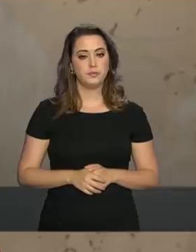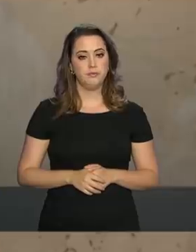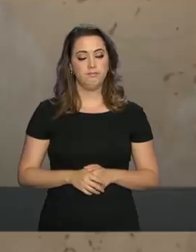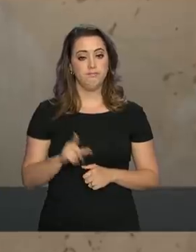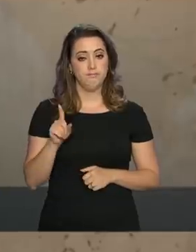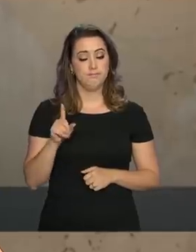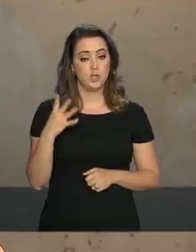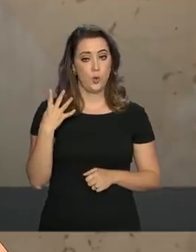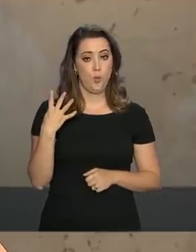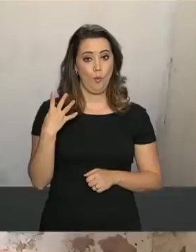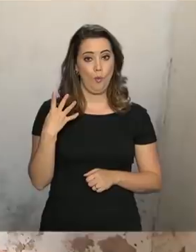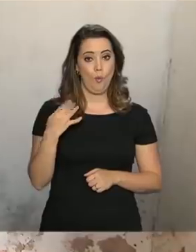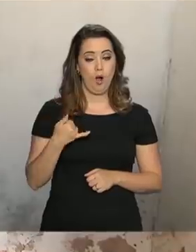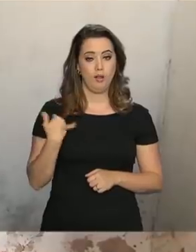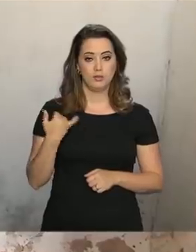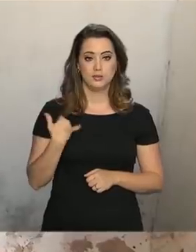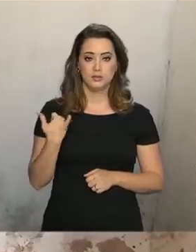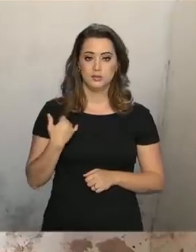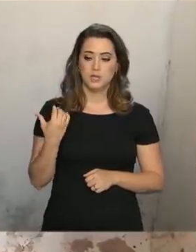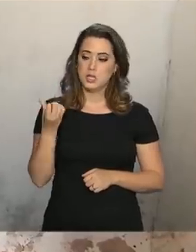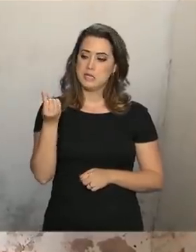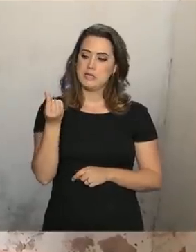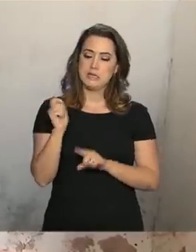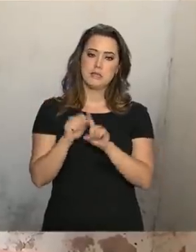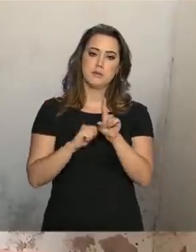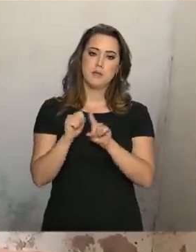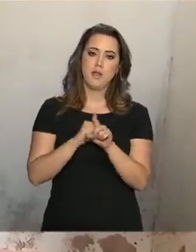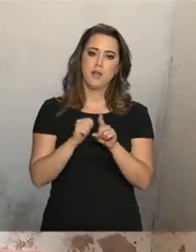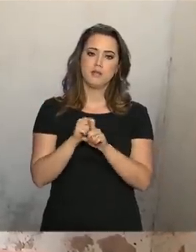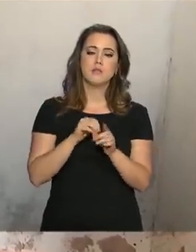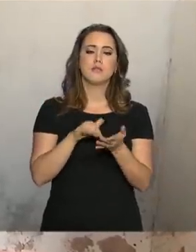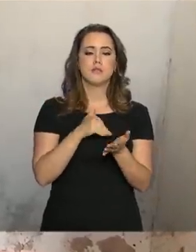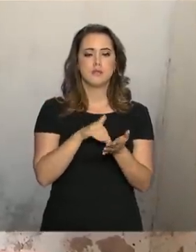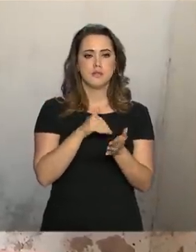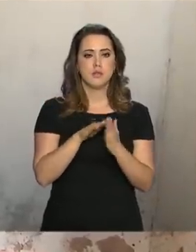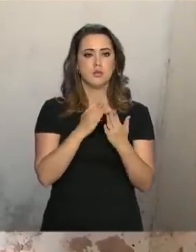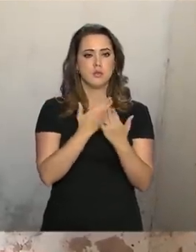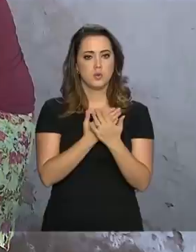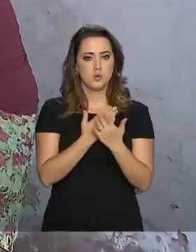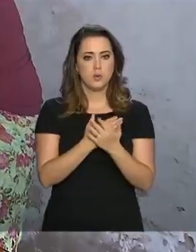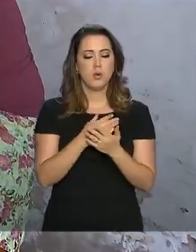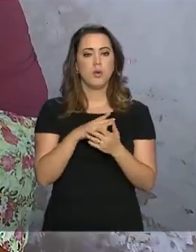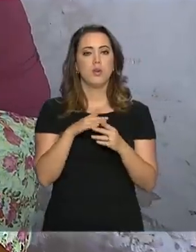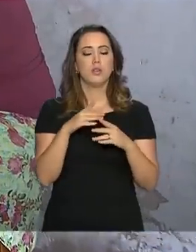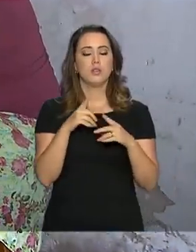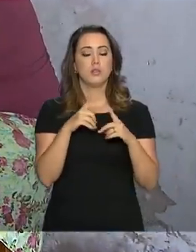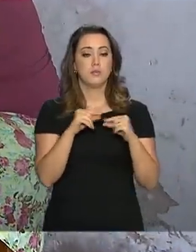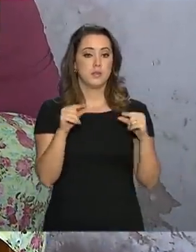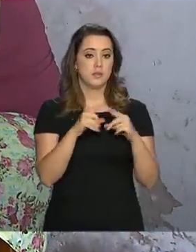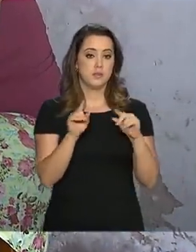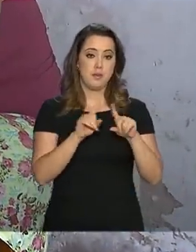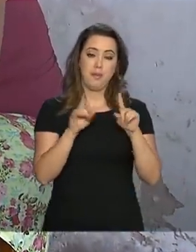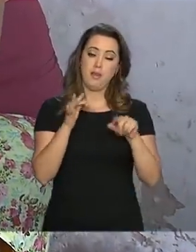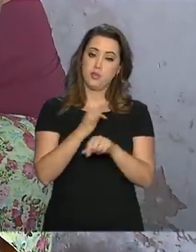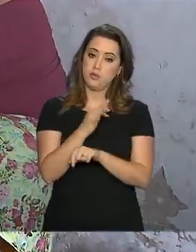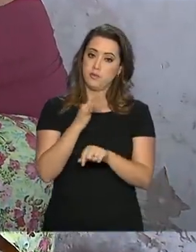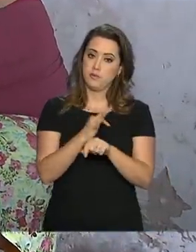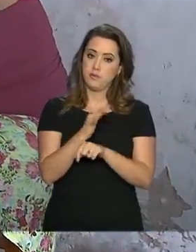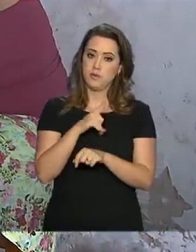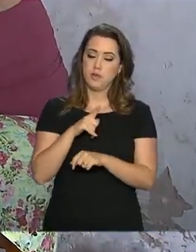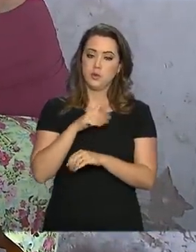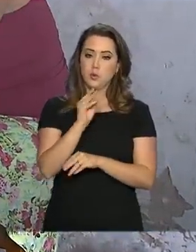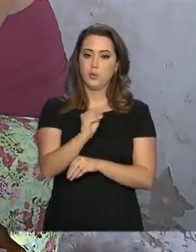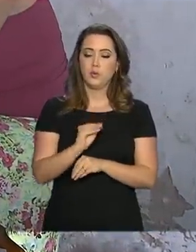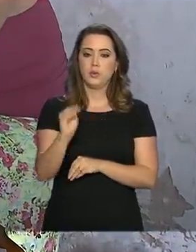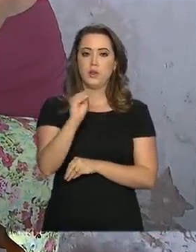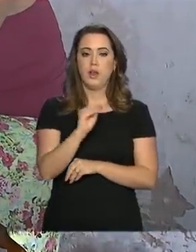Clarissa tem quatro anos e desde os seis meses está matriculada em uma creche em Brasília. Ainda de férias, a pequena está sob